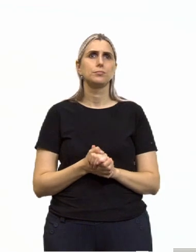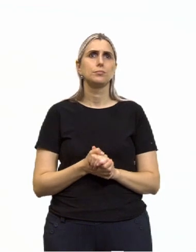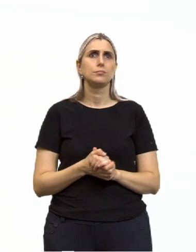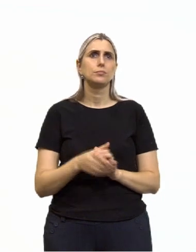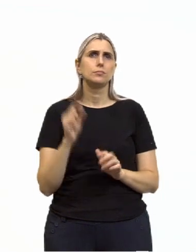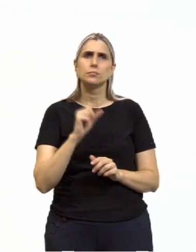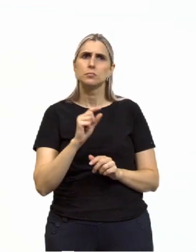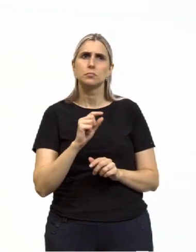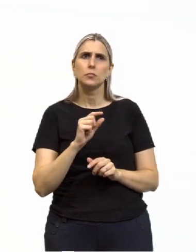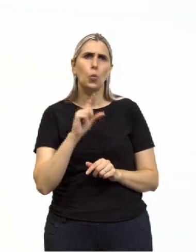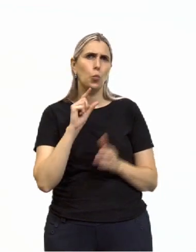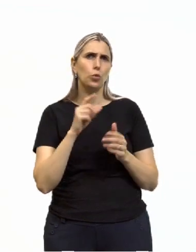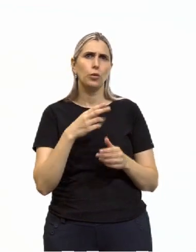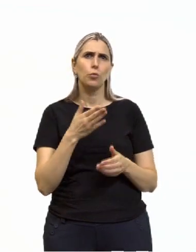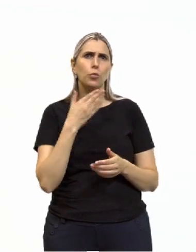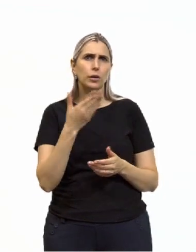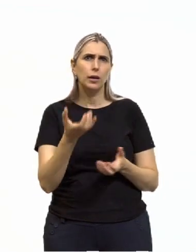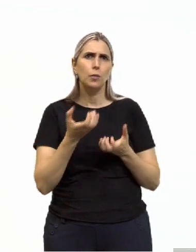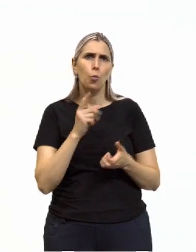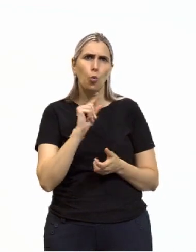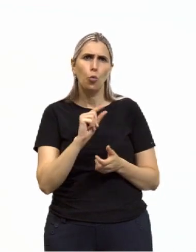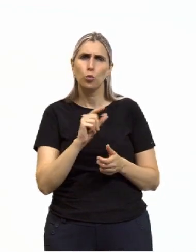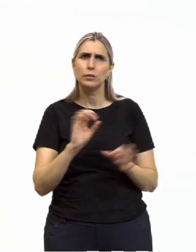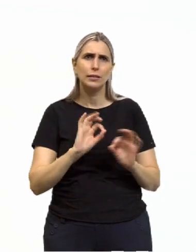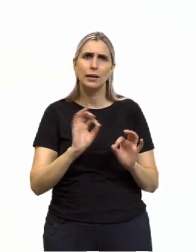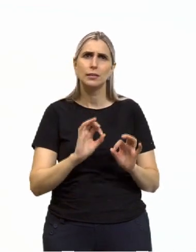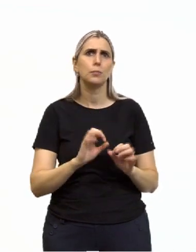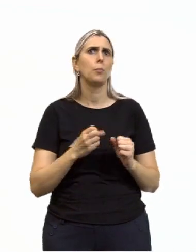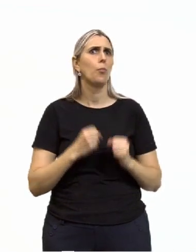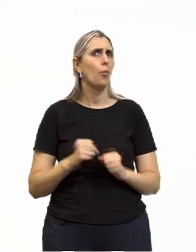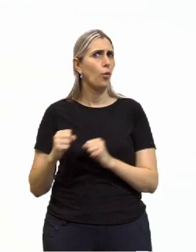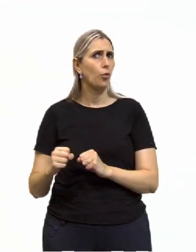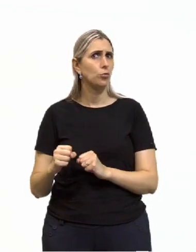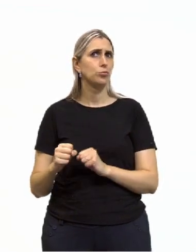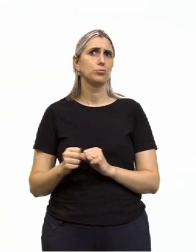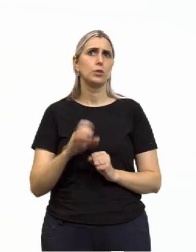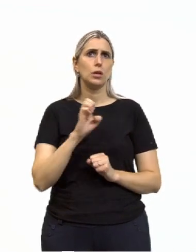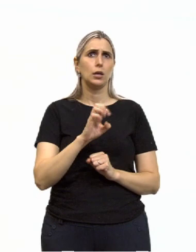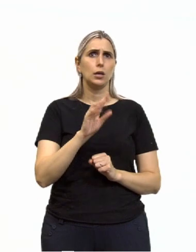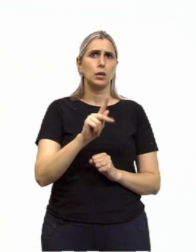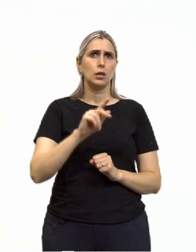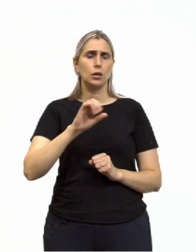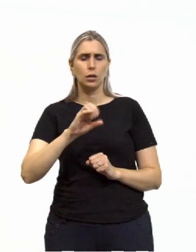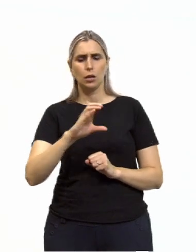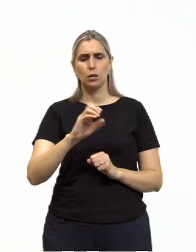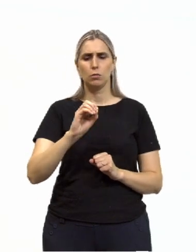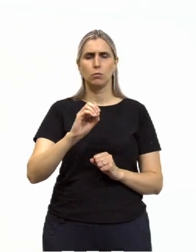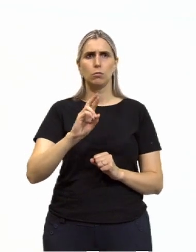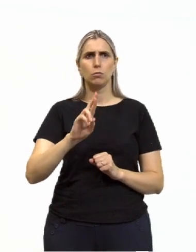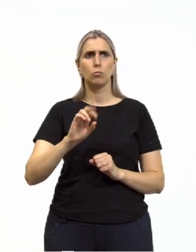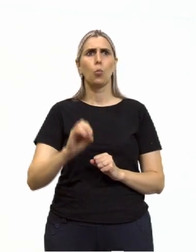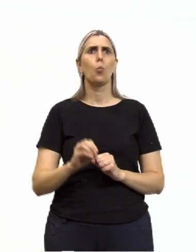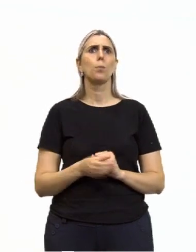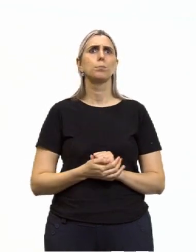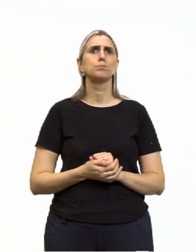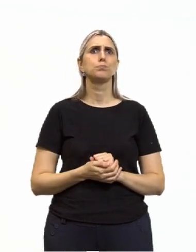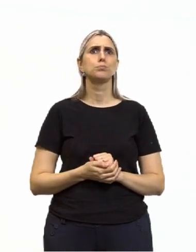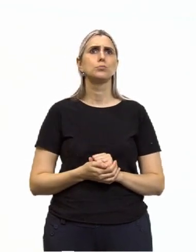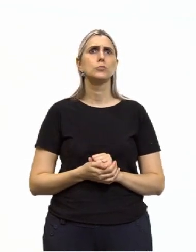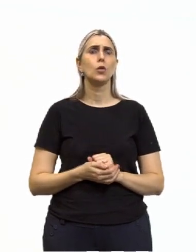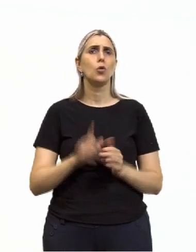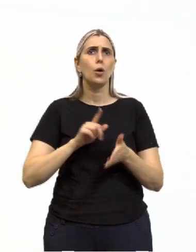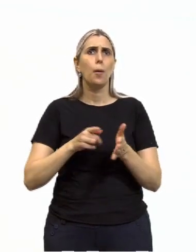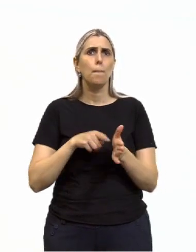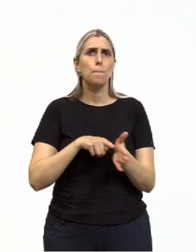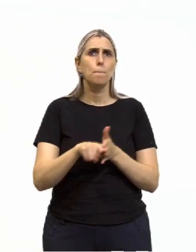A quem não basta pouco, nada basta. Pronto, epicuro, tá? A obra dos pensadores. E o comando